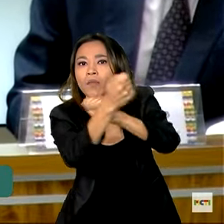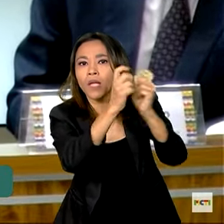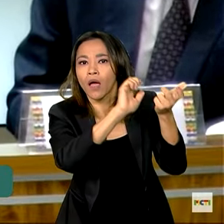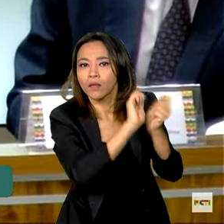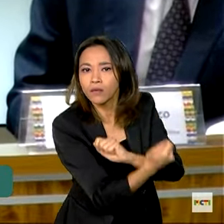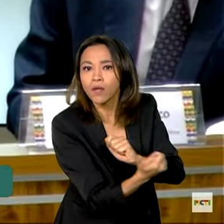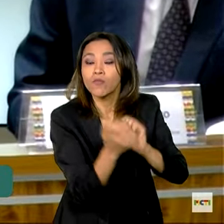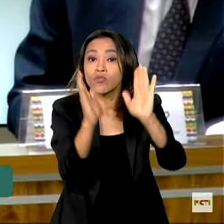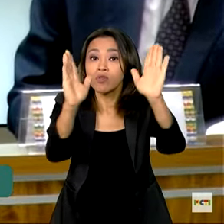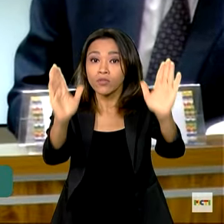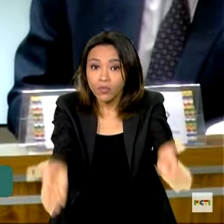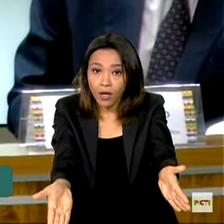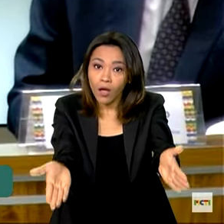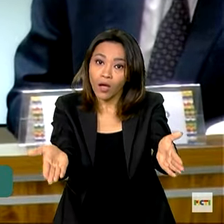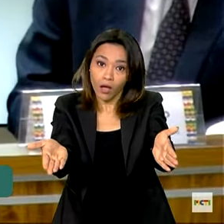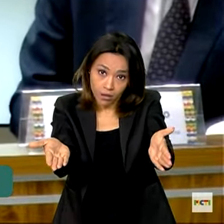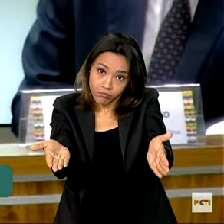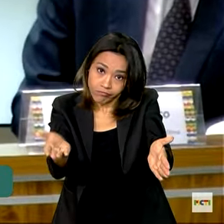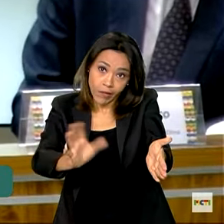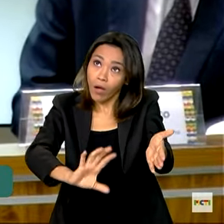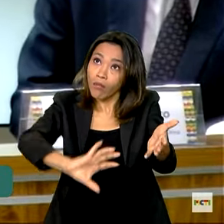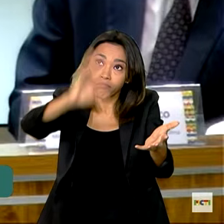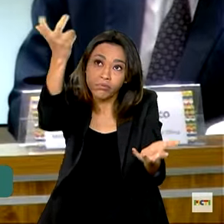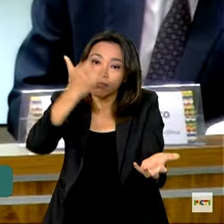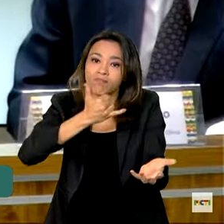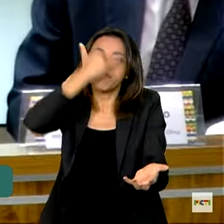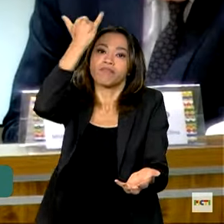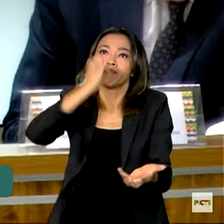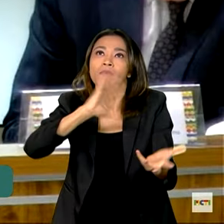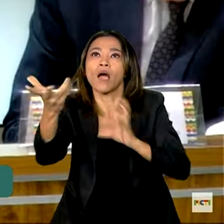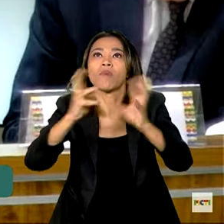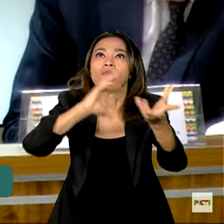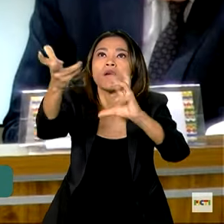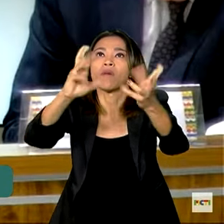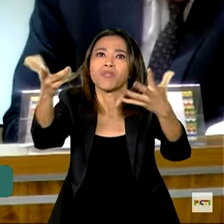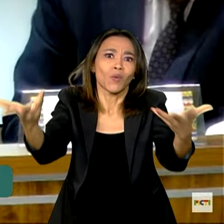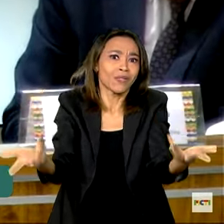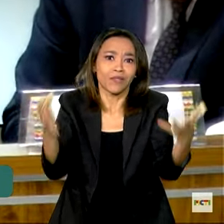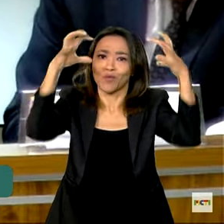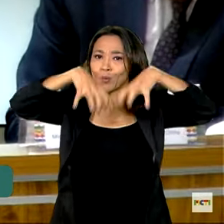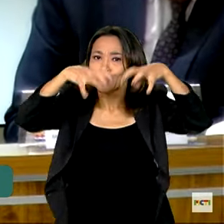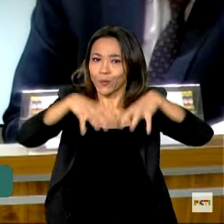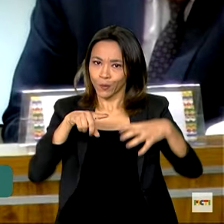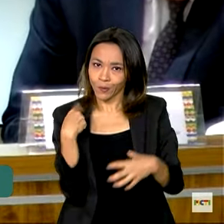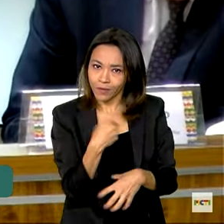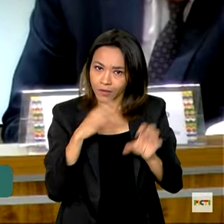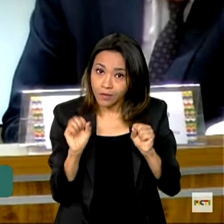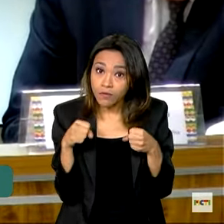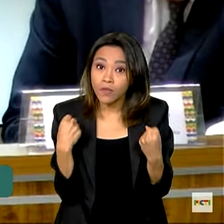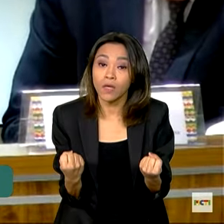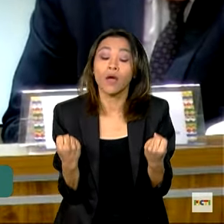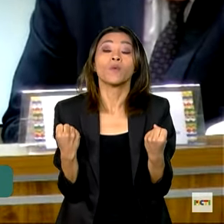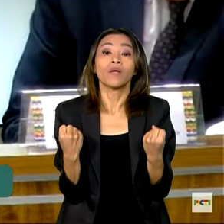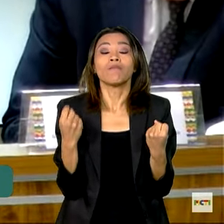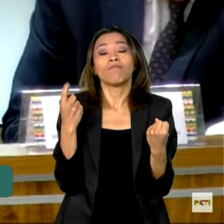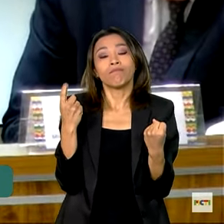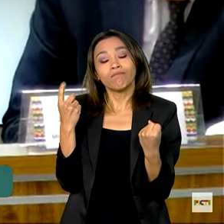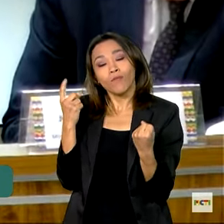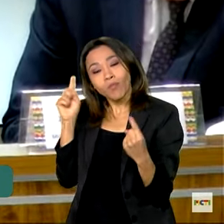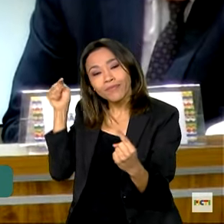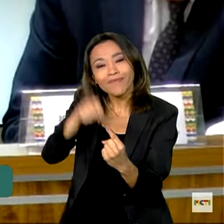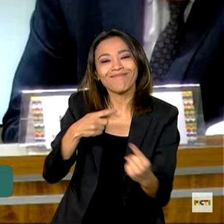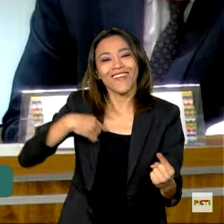instalado o processo de evento climático extremo, fazer todo um esforço para prevenir